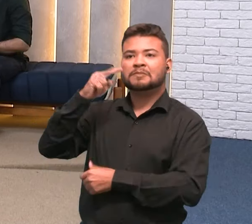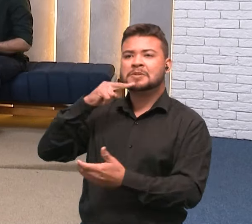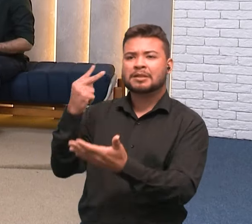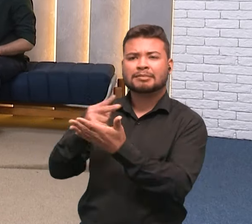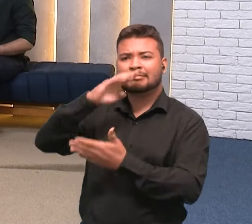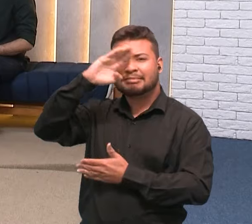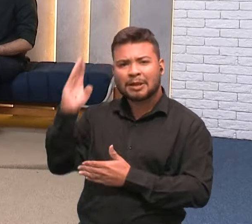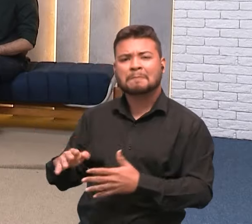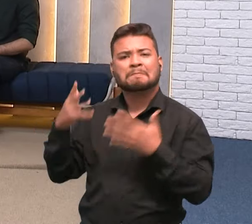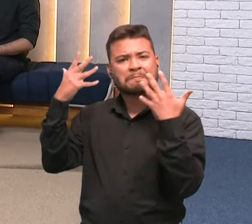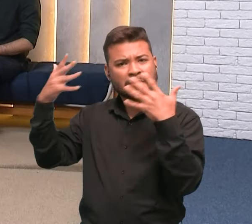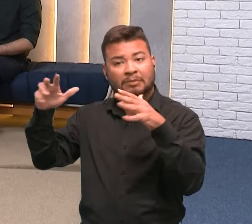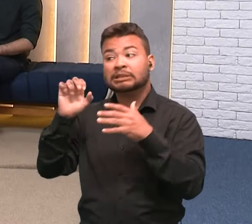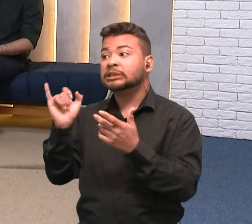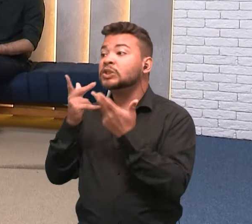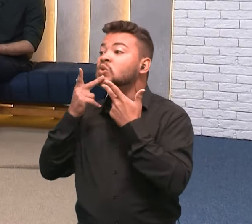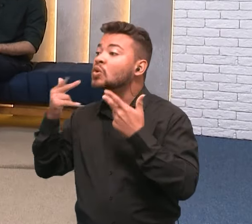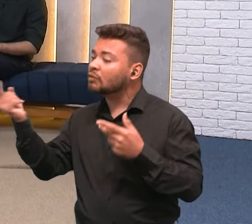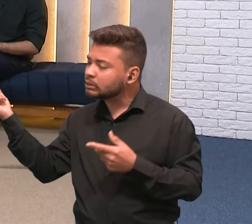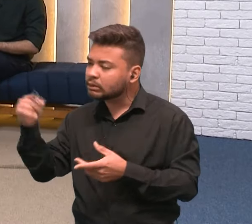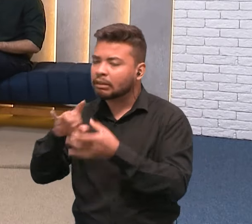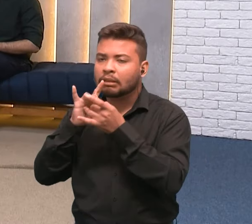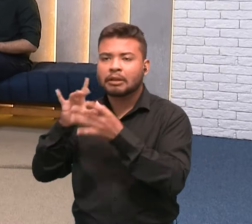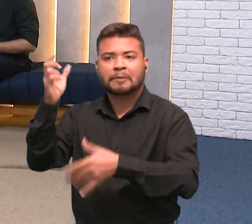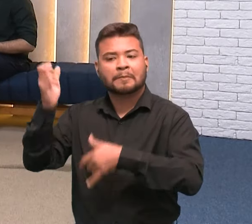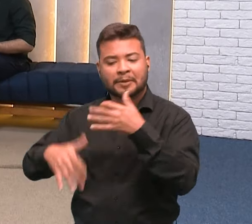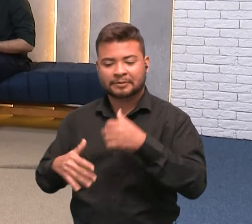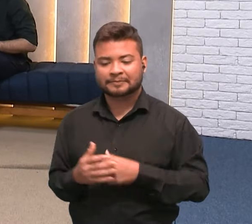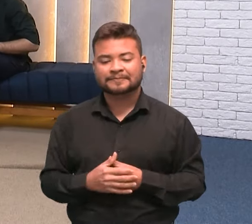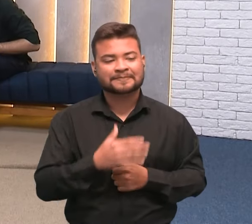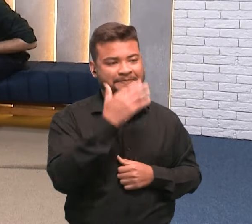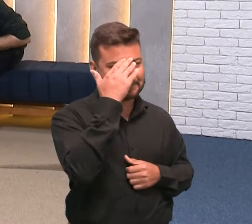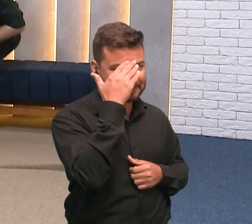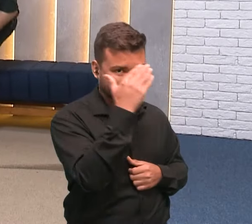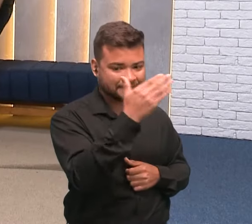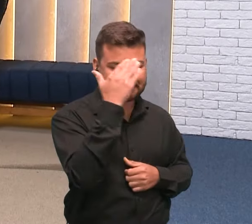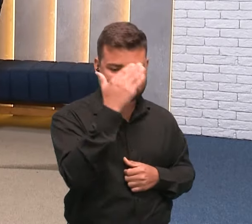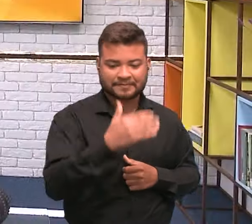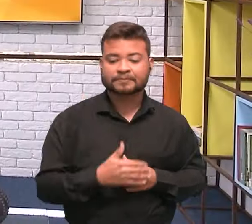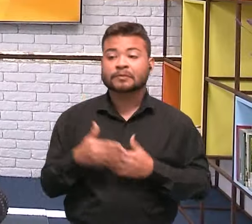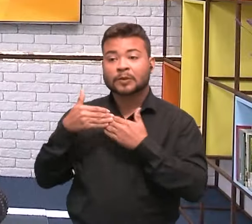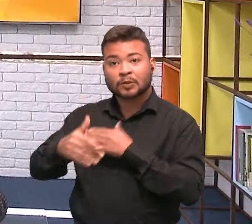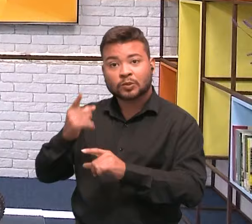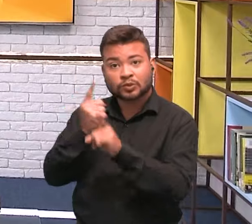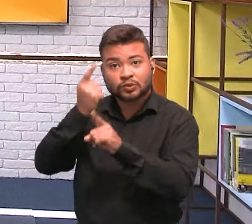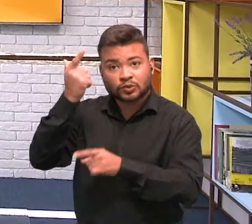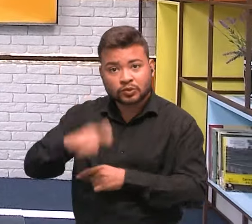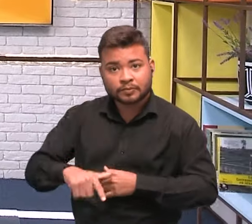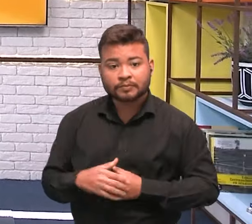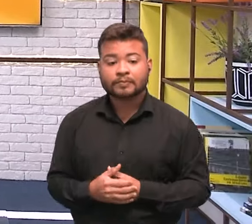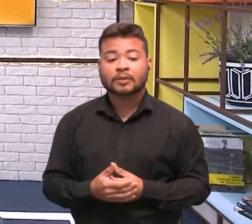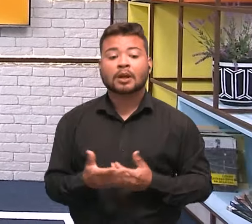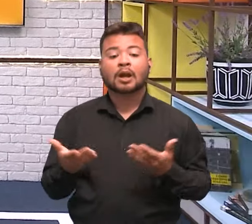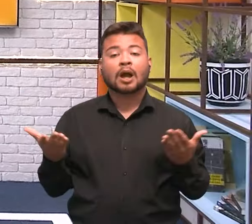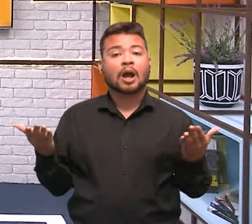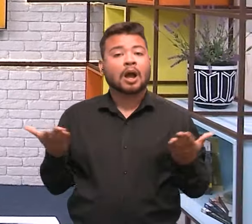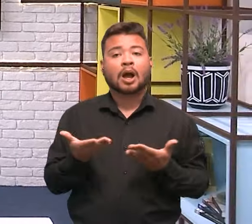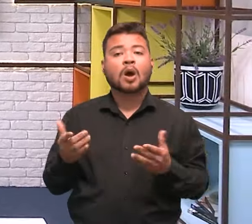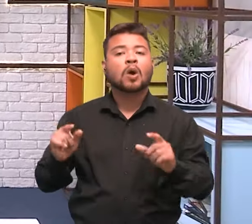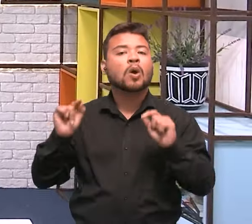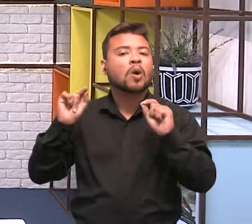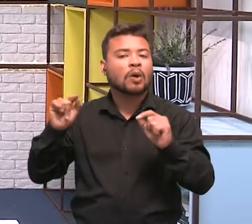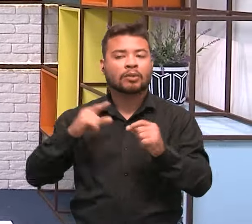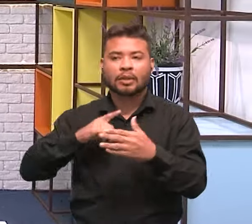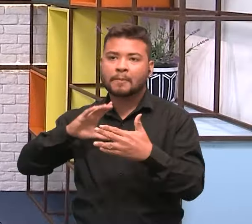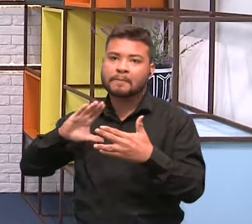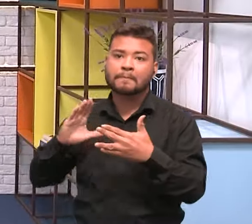Qualquer novidade que tiver, traga aqui para a gente. Obrigada. Muitíssimo, obrigada. Até uma próxima. Agora vamos, então, pessoal, para o